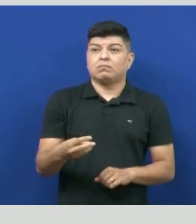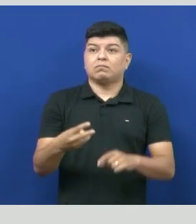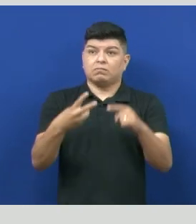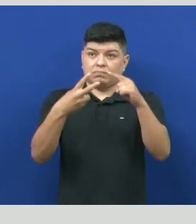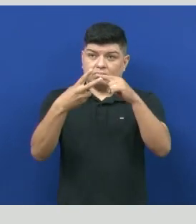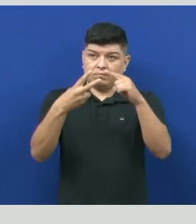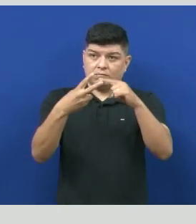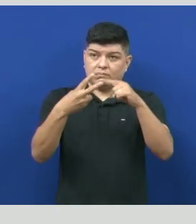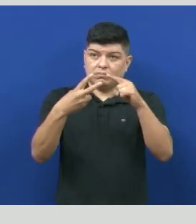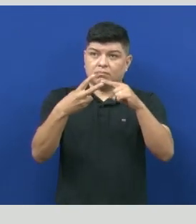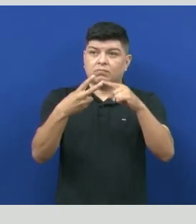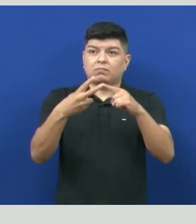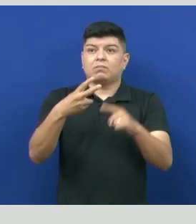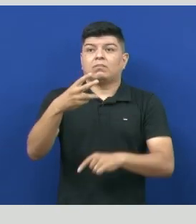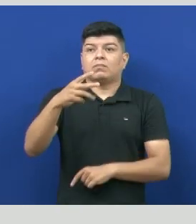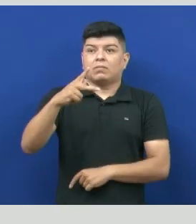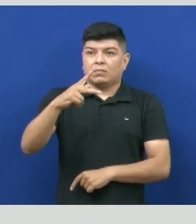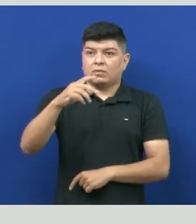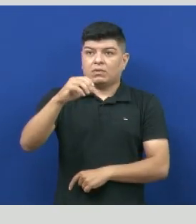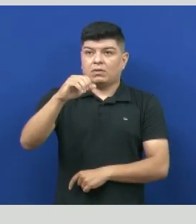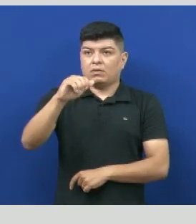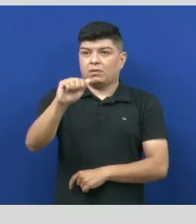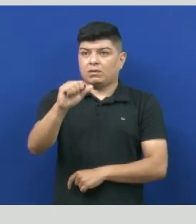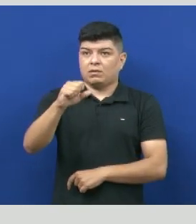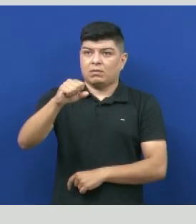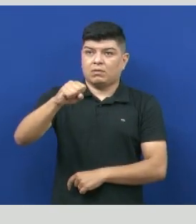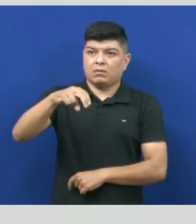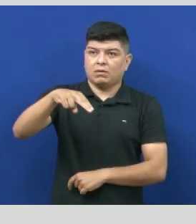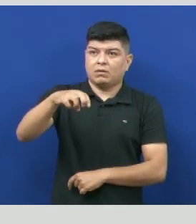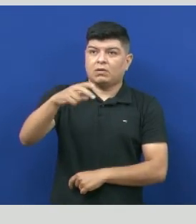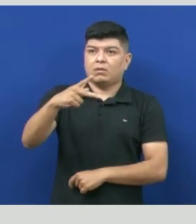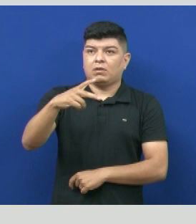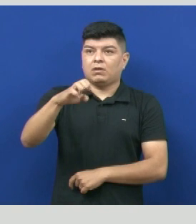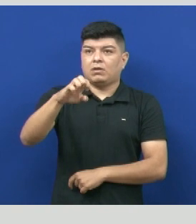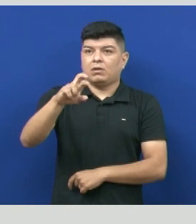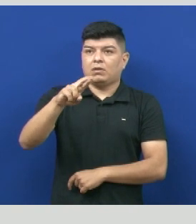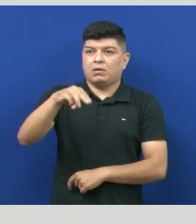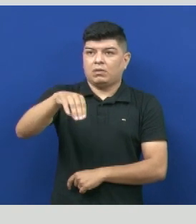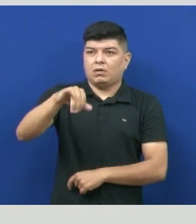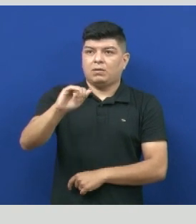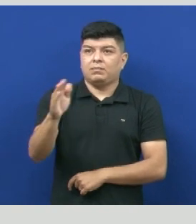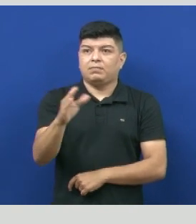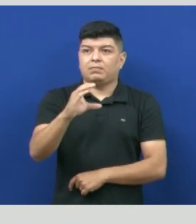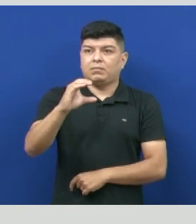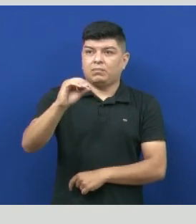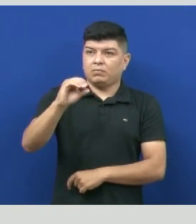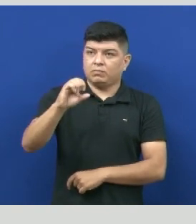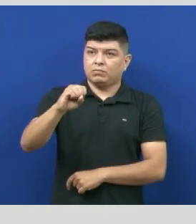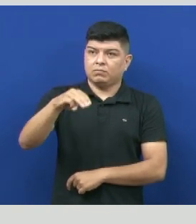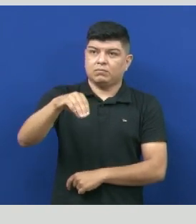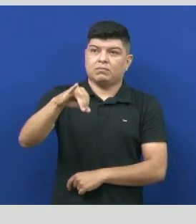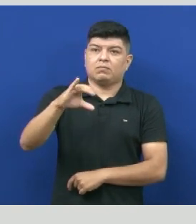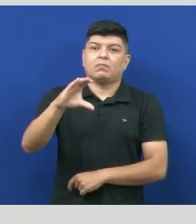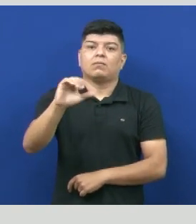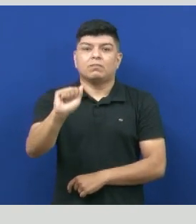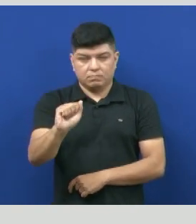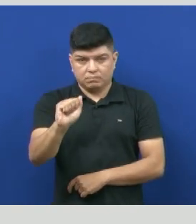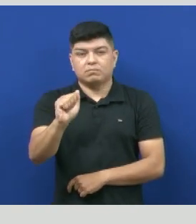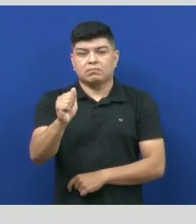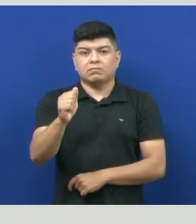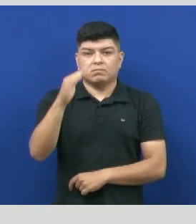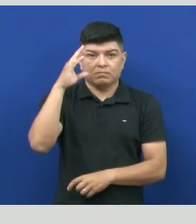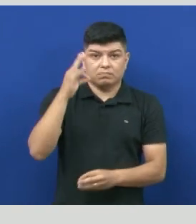cósmica. Essa teoria já é mais, digamos assim, mais voltada para as teorias das